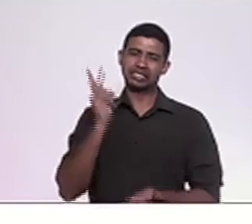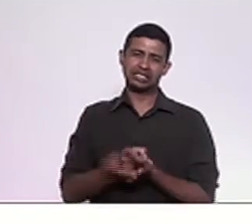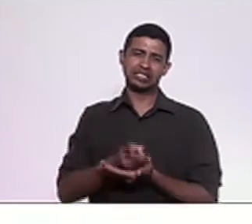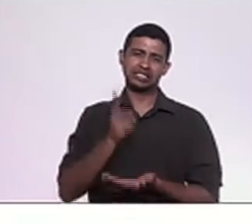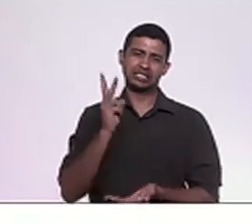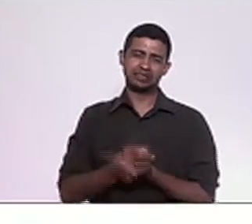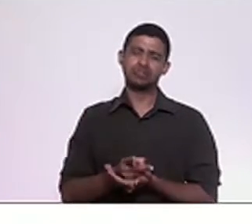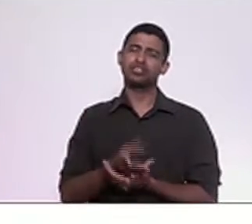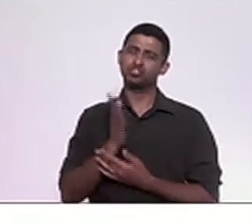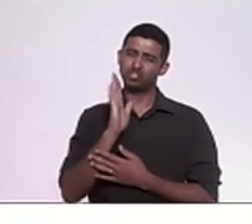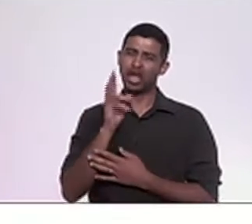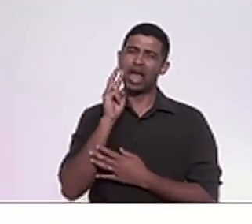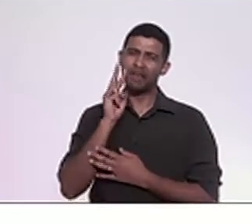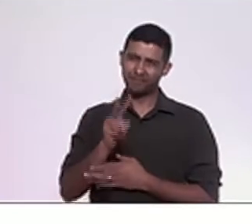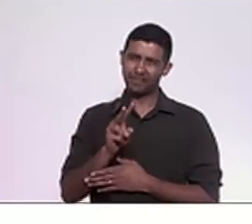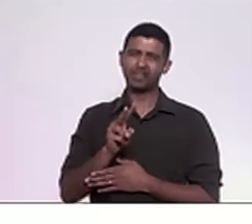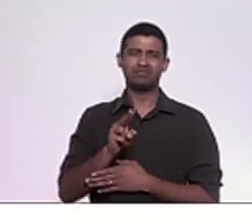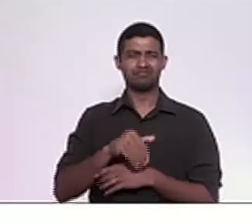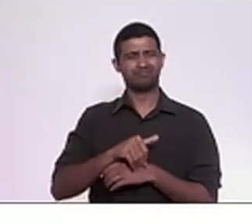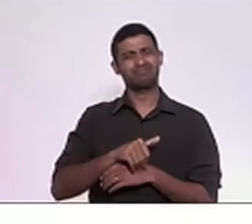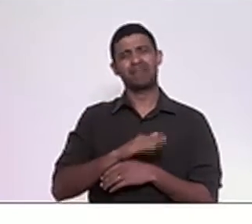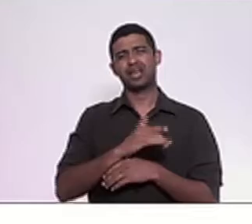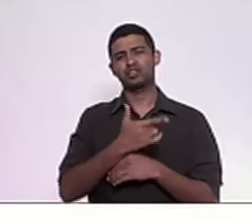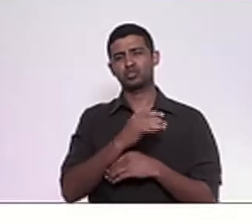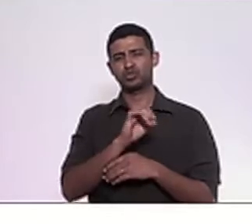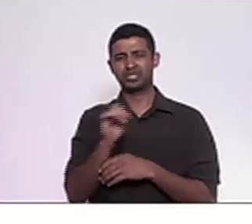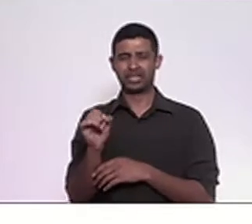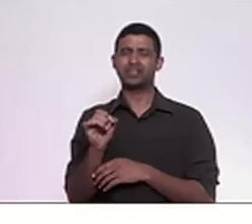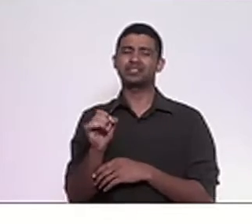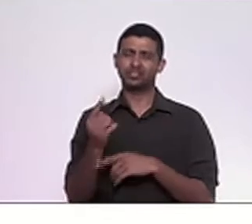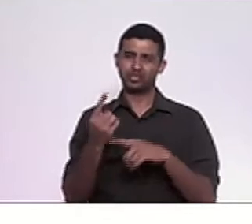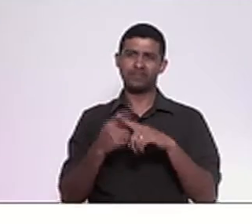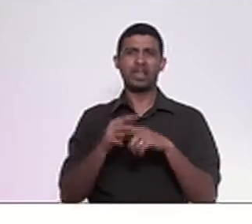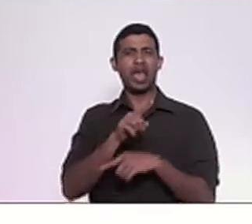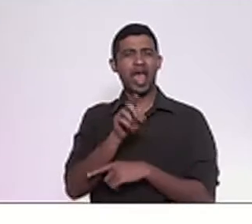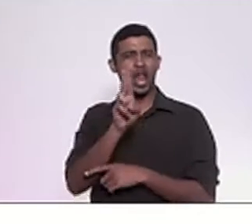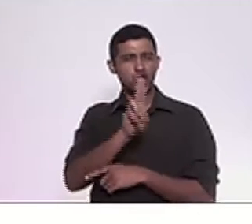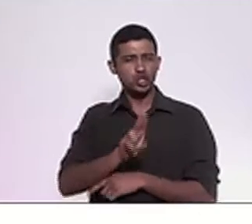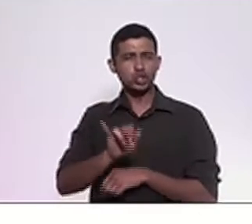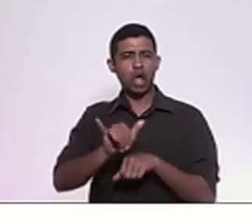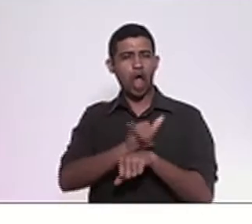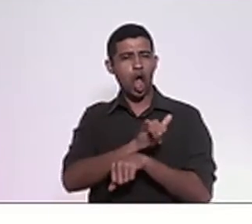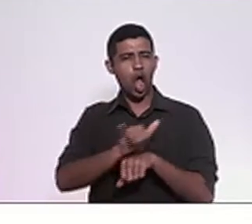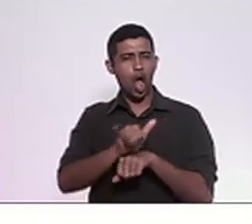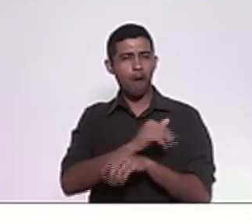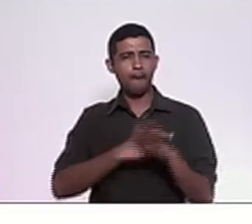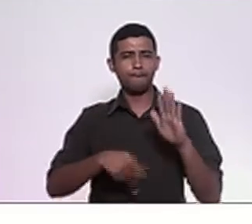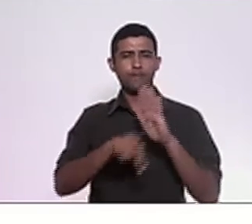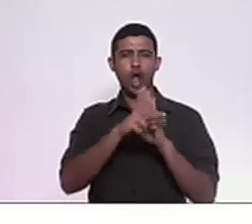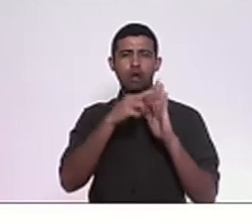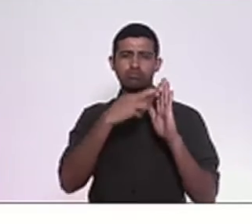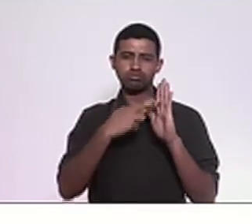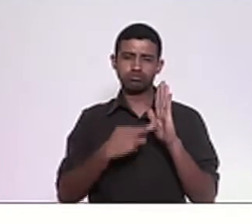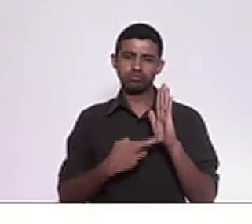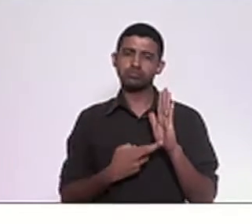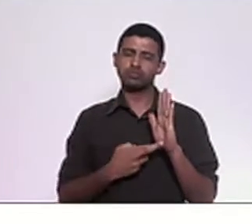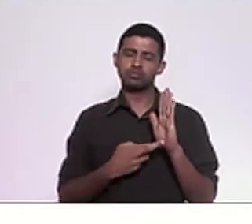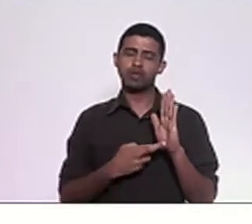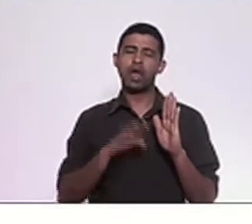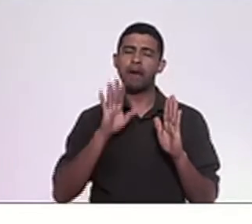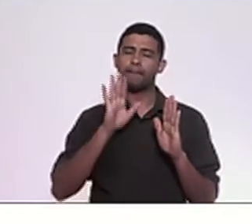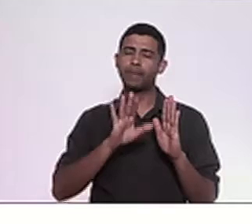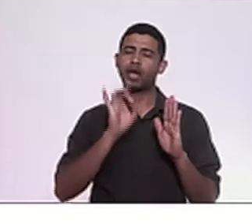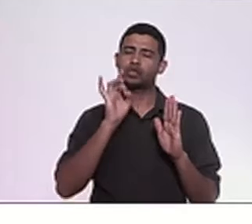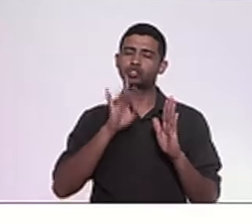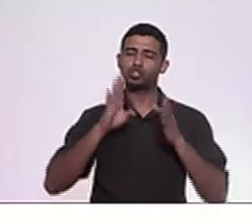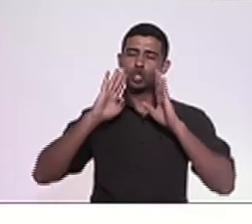duzentas vezes, utilizar as manobras que são regimentais, mas no entanto servem tão somente